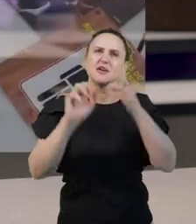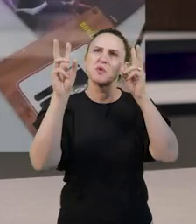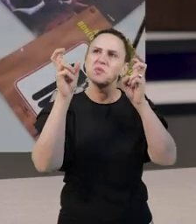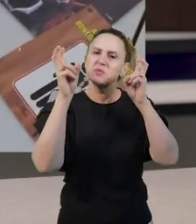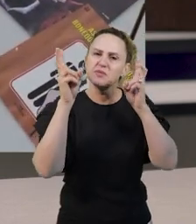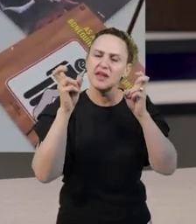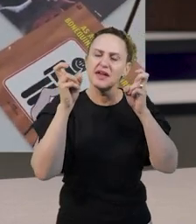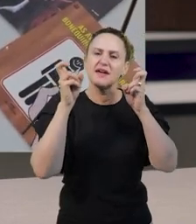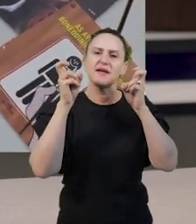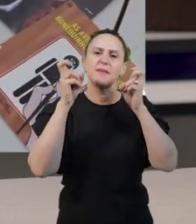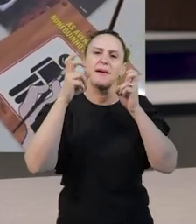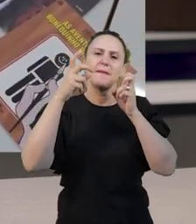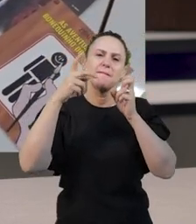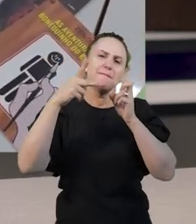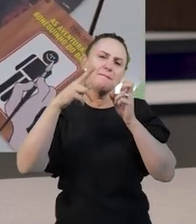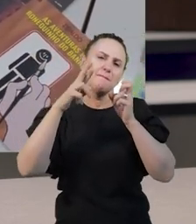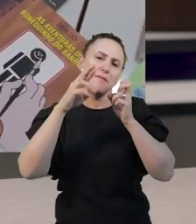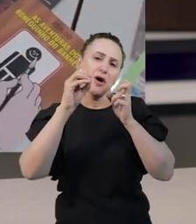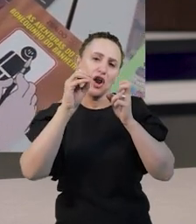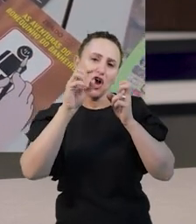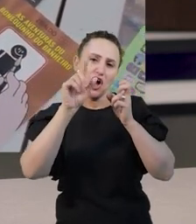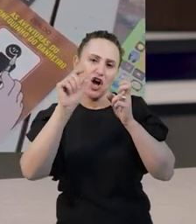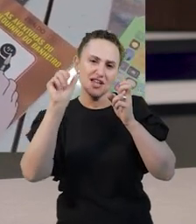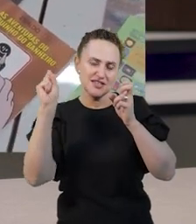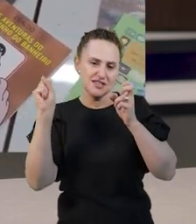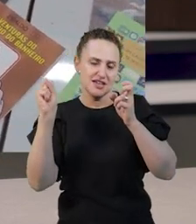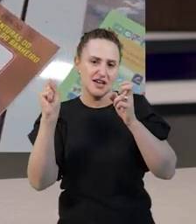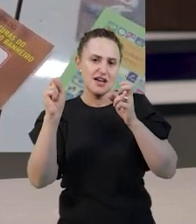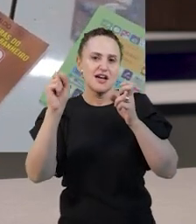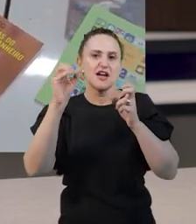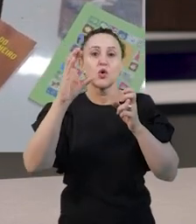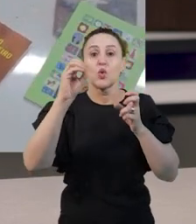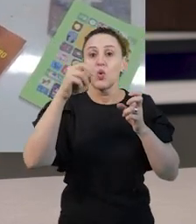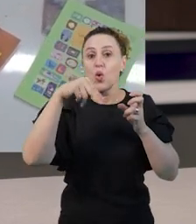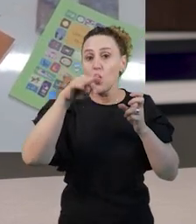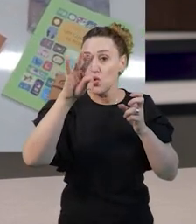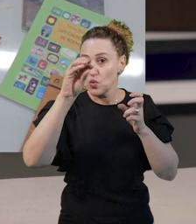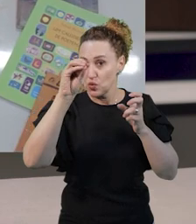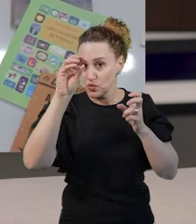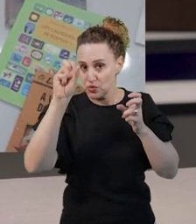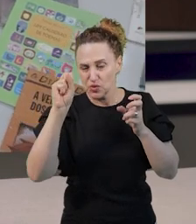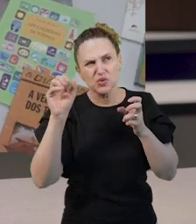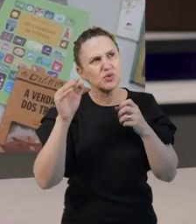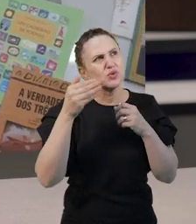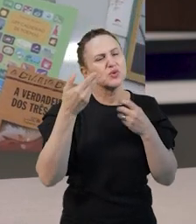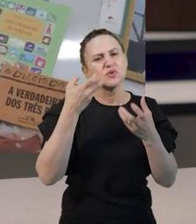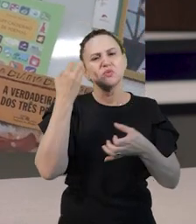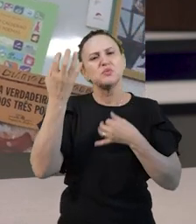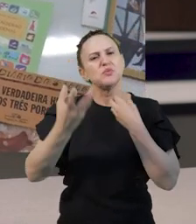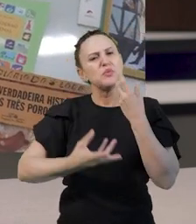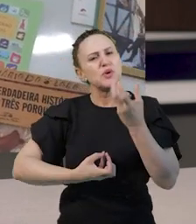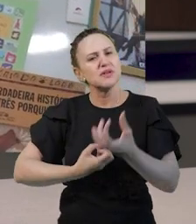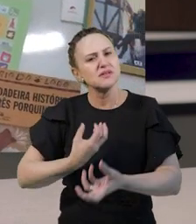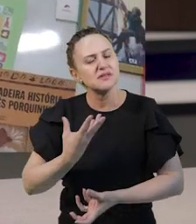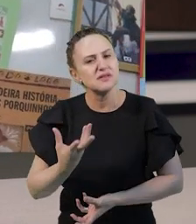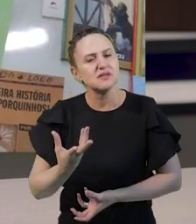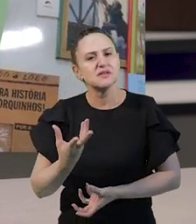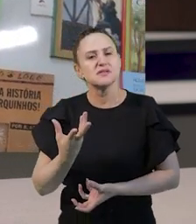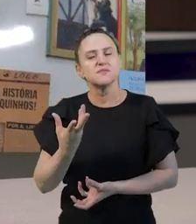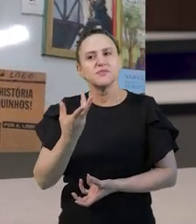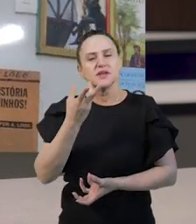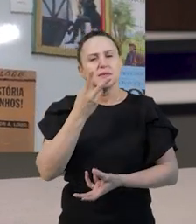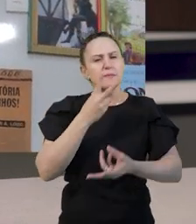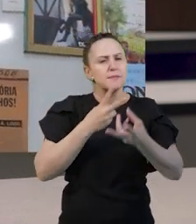prosa, poesia, contos. Também apreciar o livro com as crianças, visualizar as imagens,